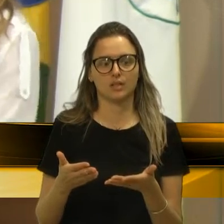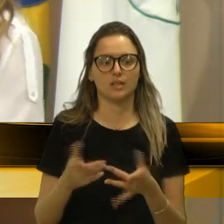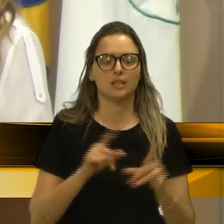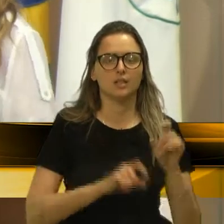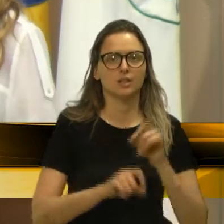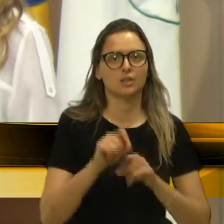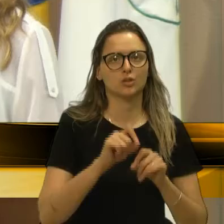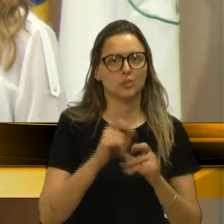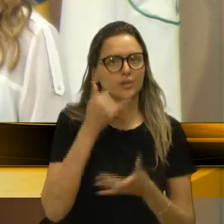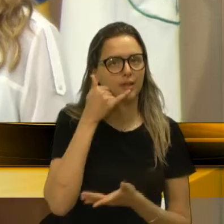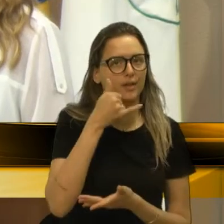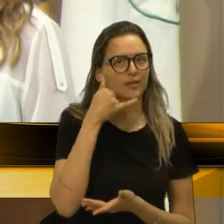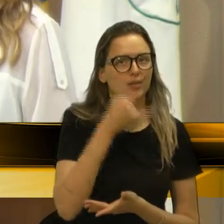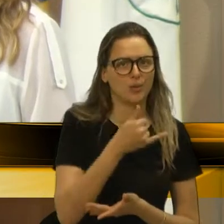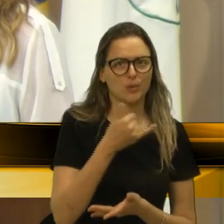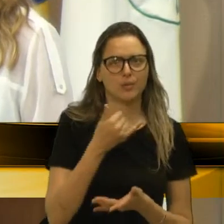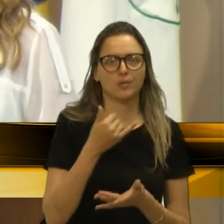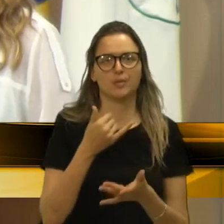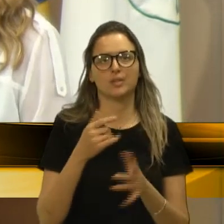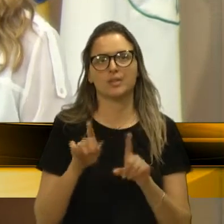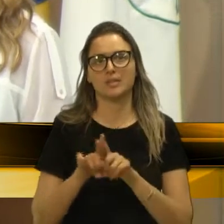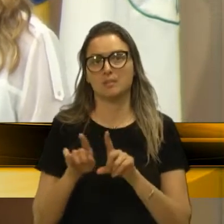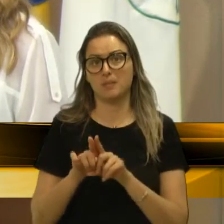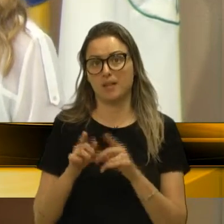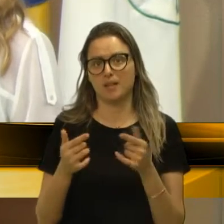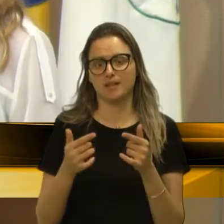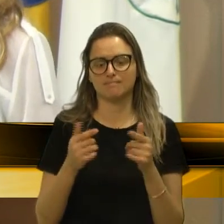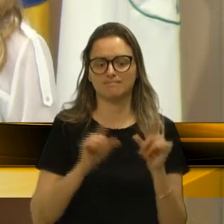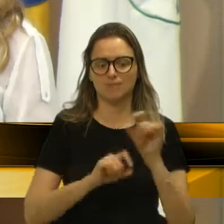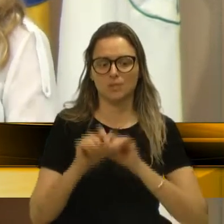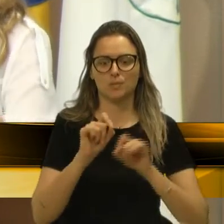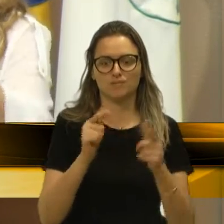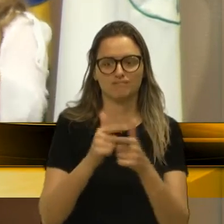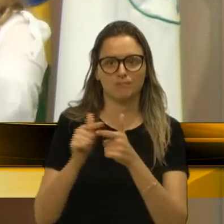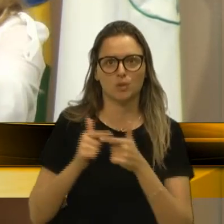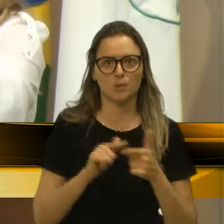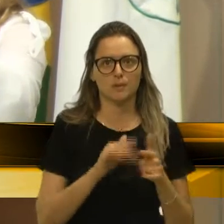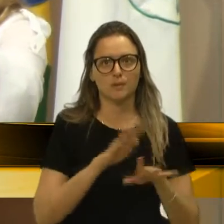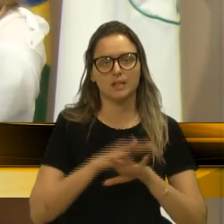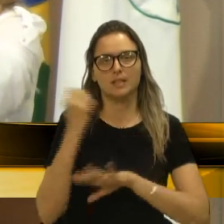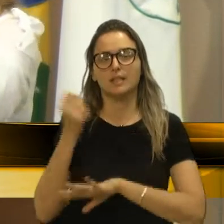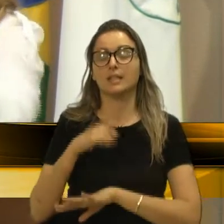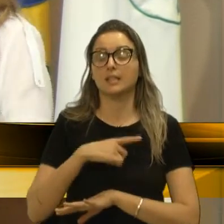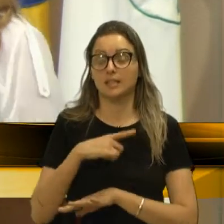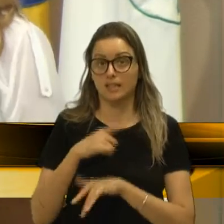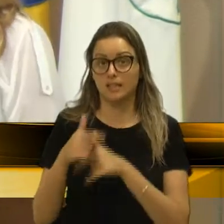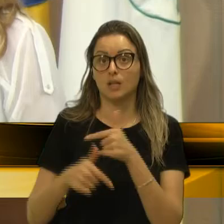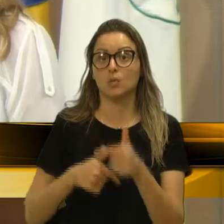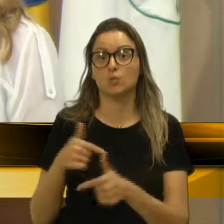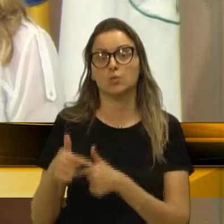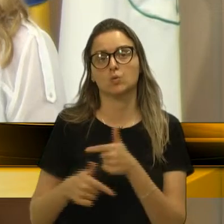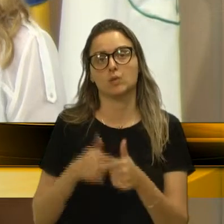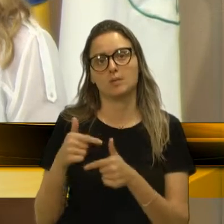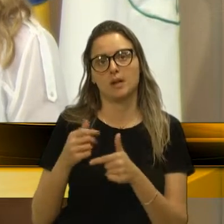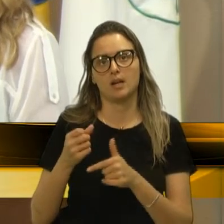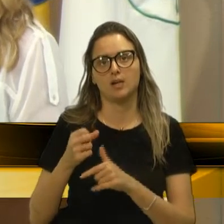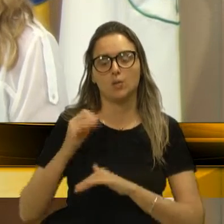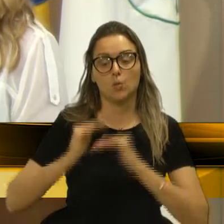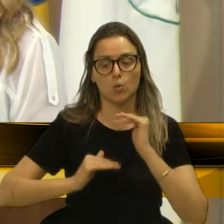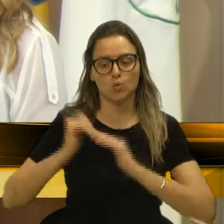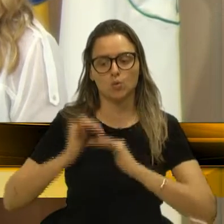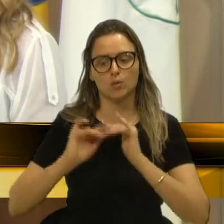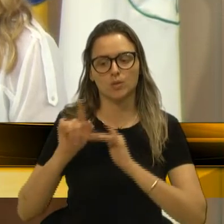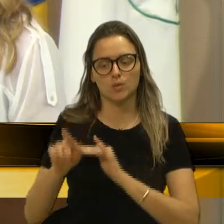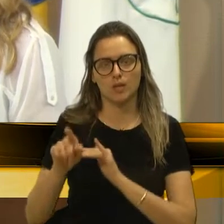dos celulares, através de uma grande rede, onde há um trabalho construído lá em Bento,